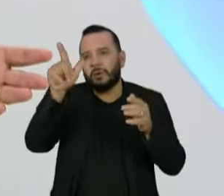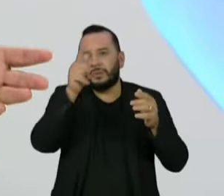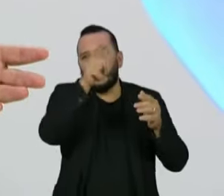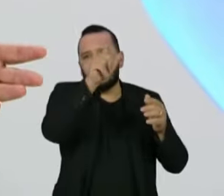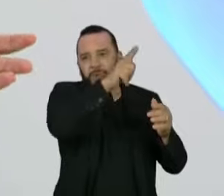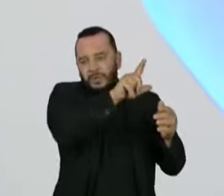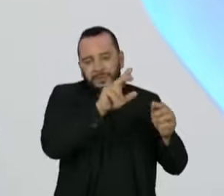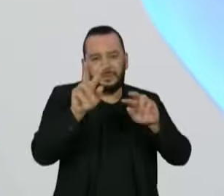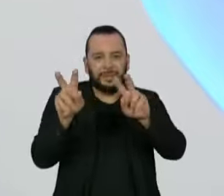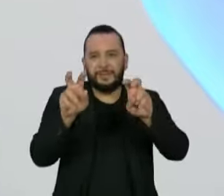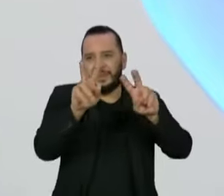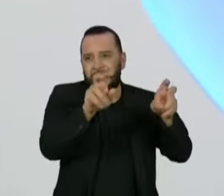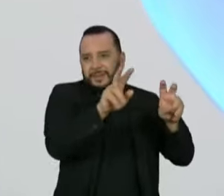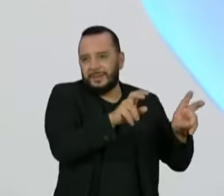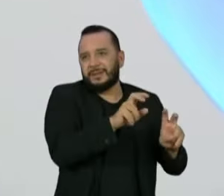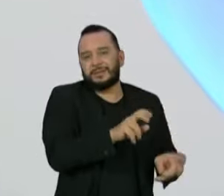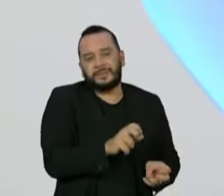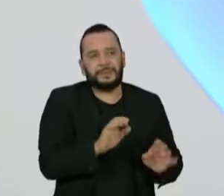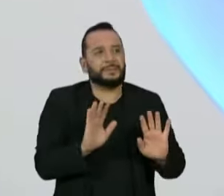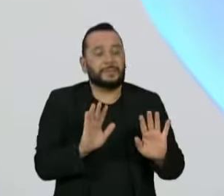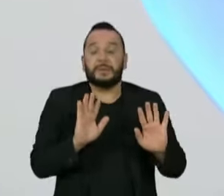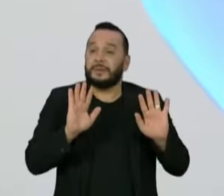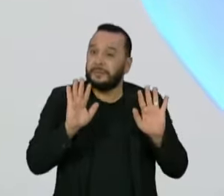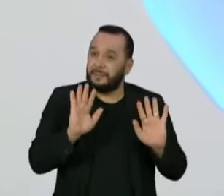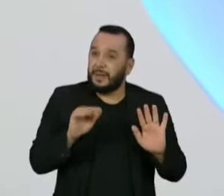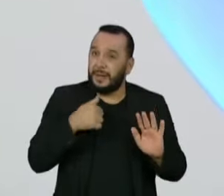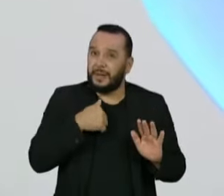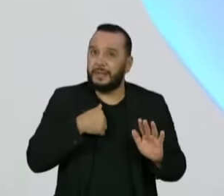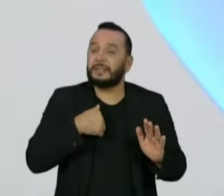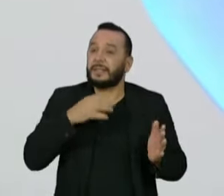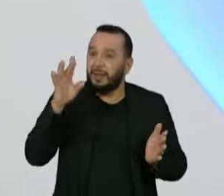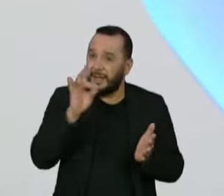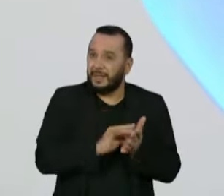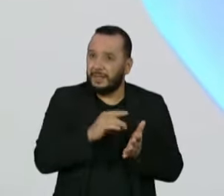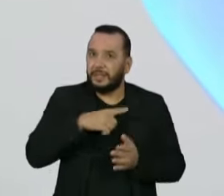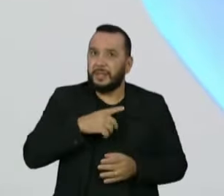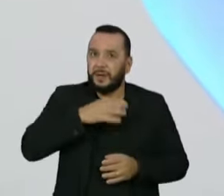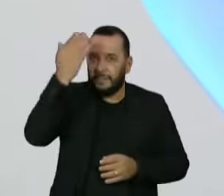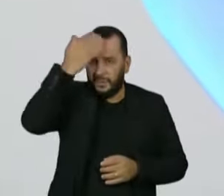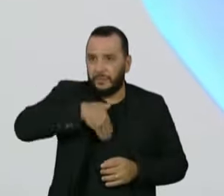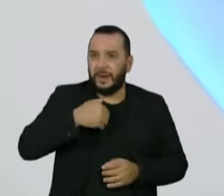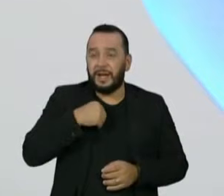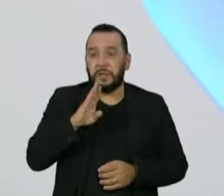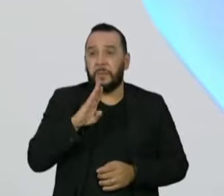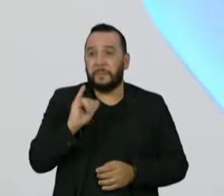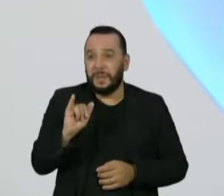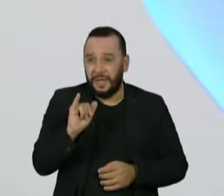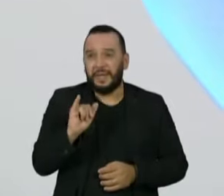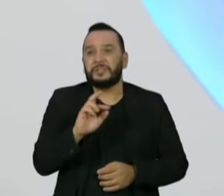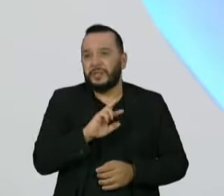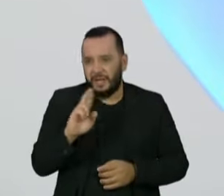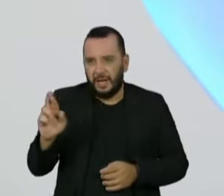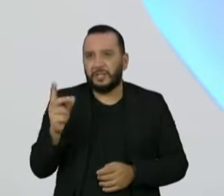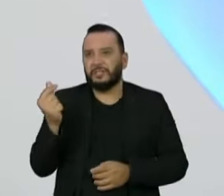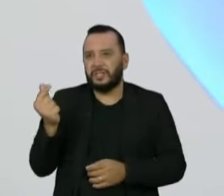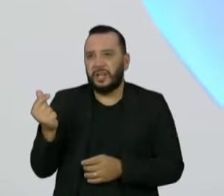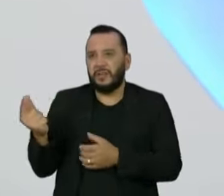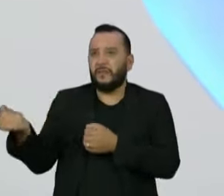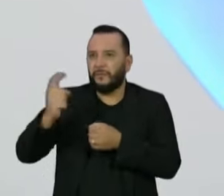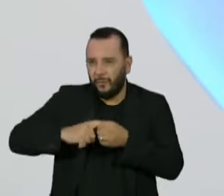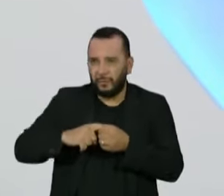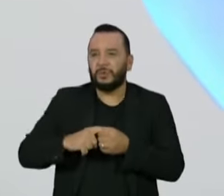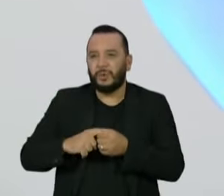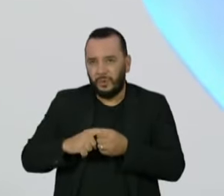essa decisão mude a visão de uma realidade que foi provada. Bilhões de reais foram recuperados. Nós tivemos